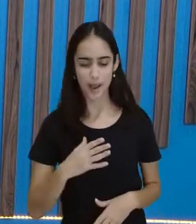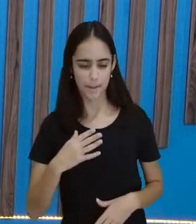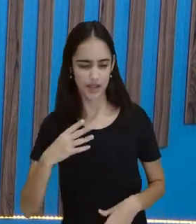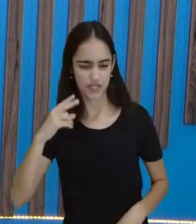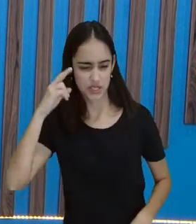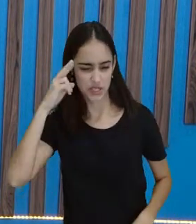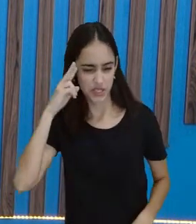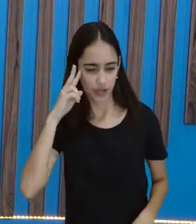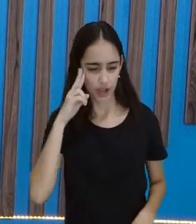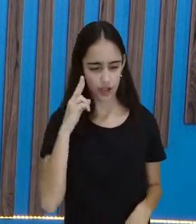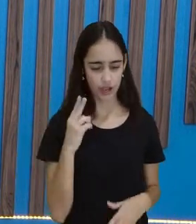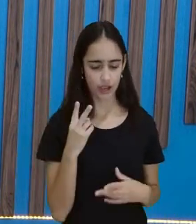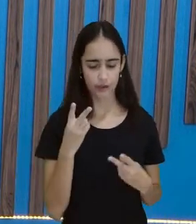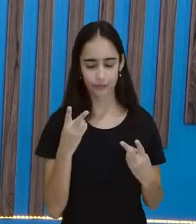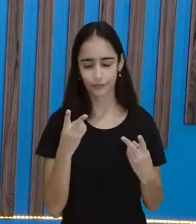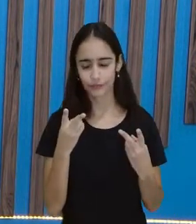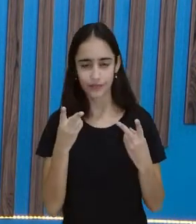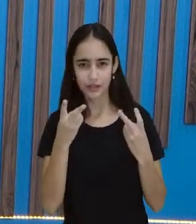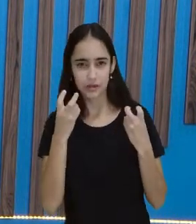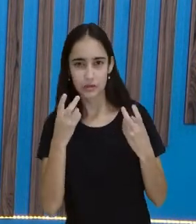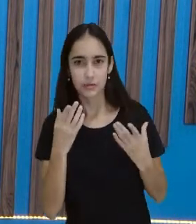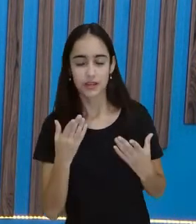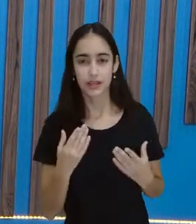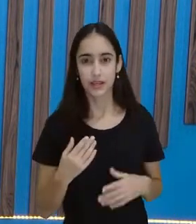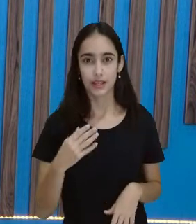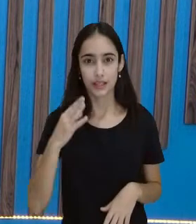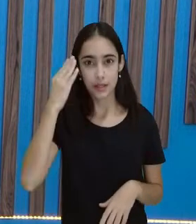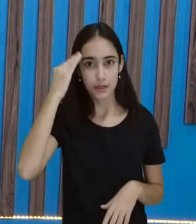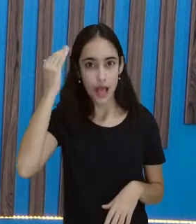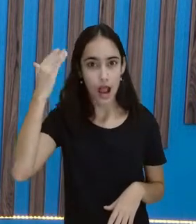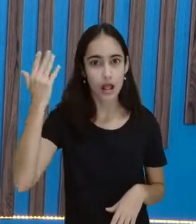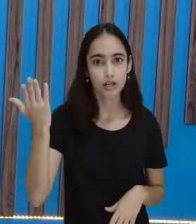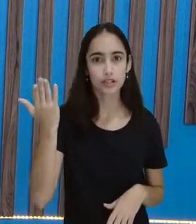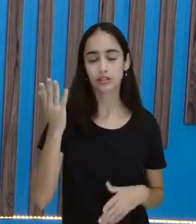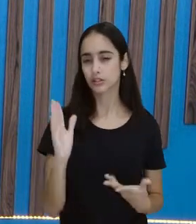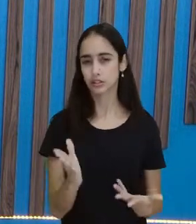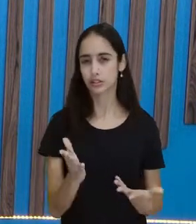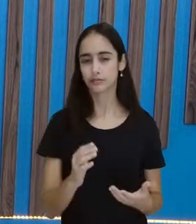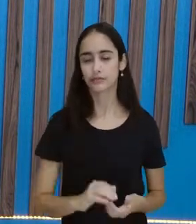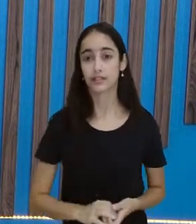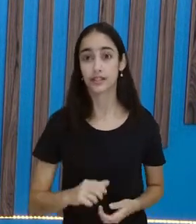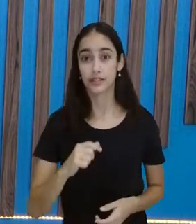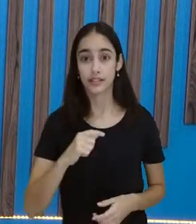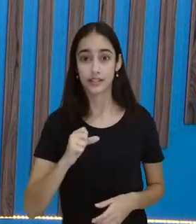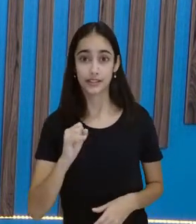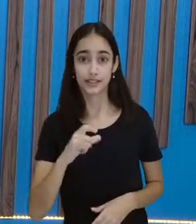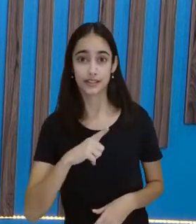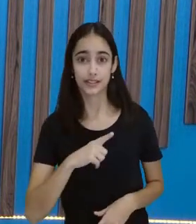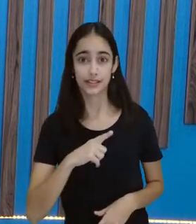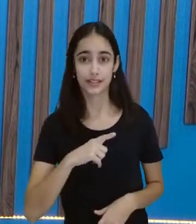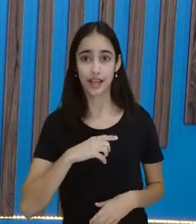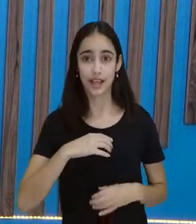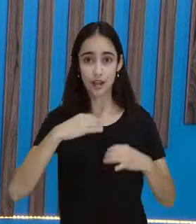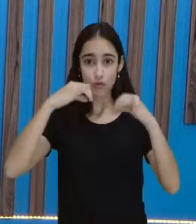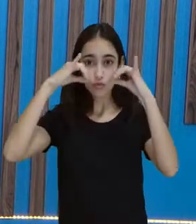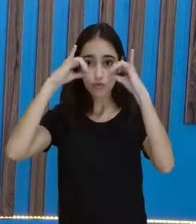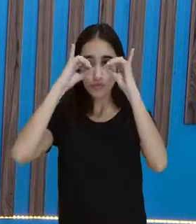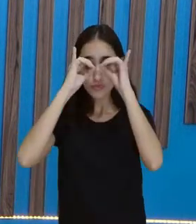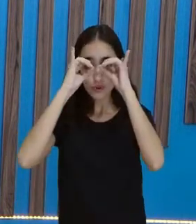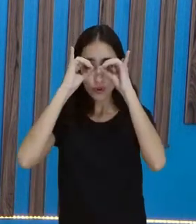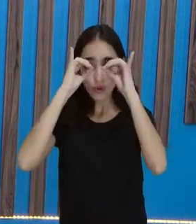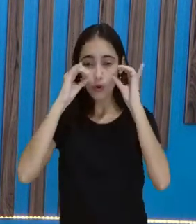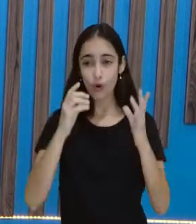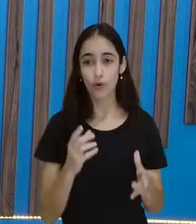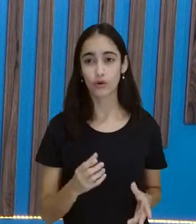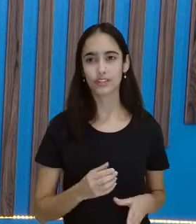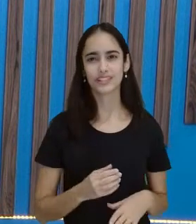toda história, se tiver coruja, a coruja sempre será a detentora da sabedoria. Ela é sempre muito